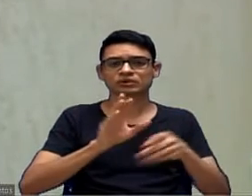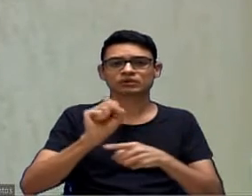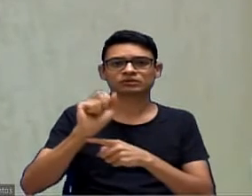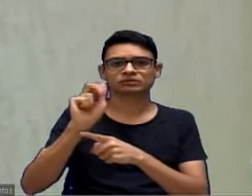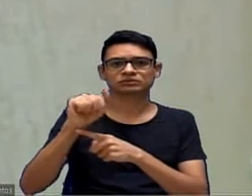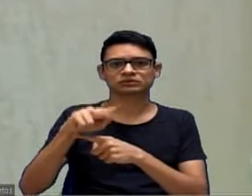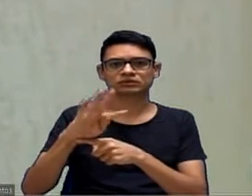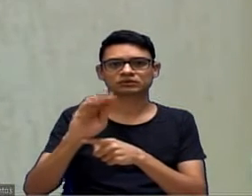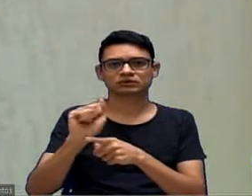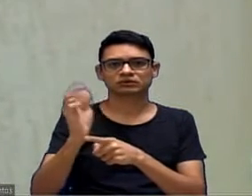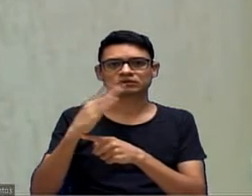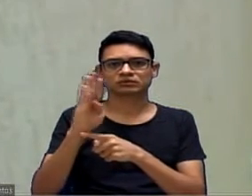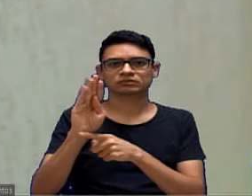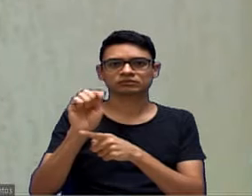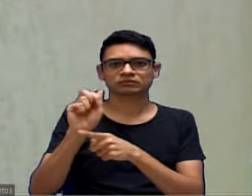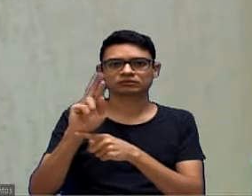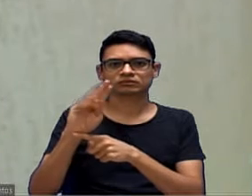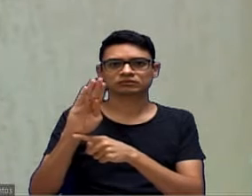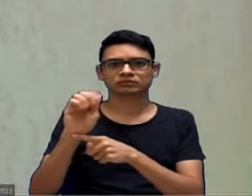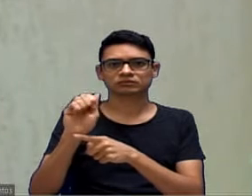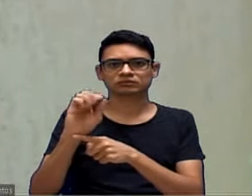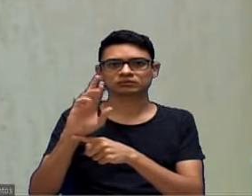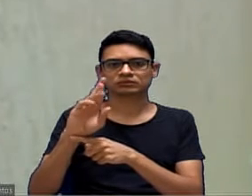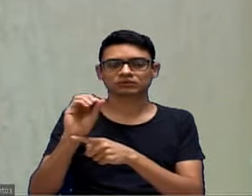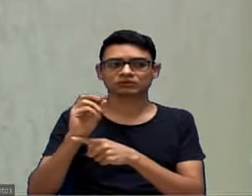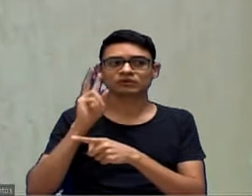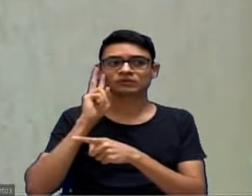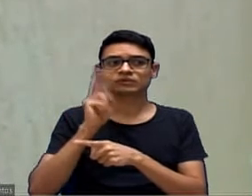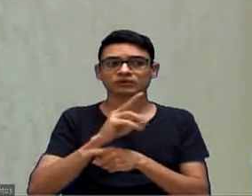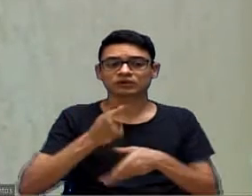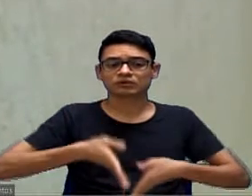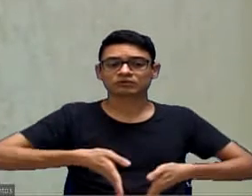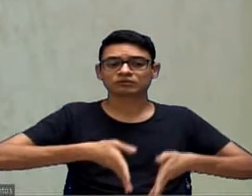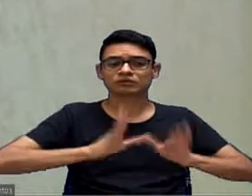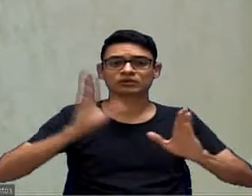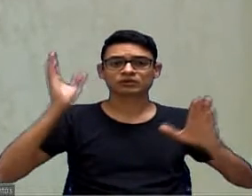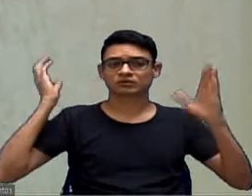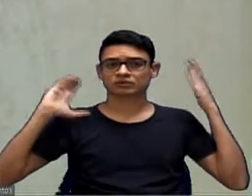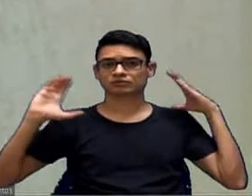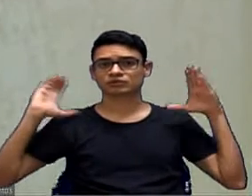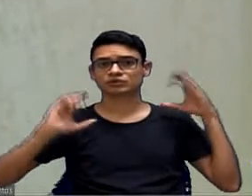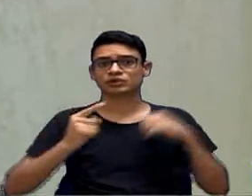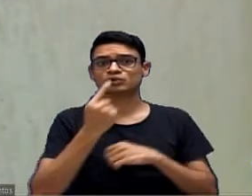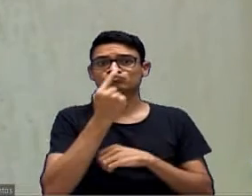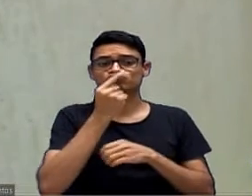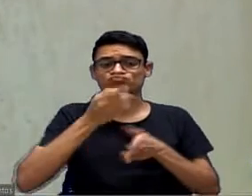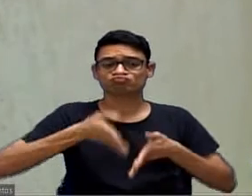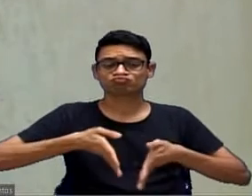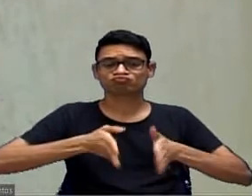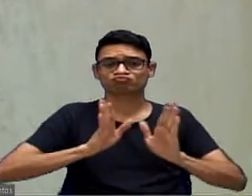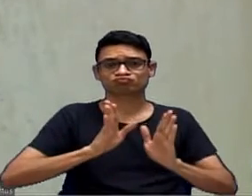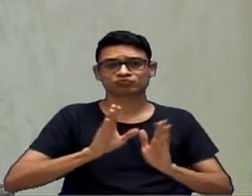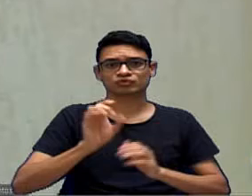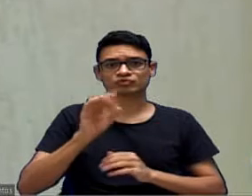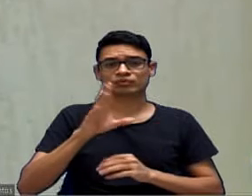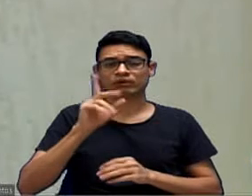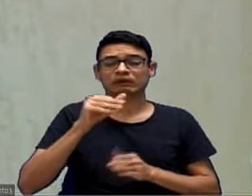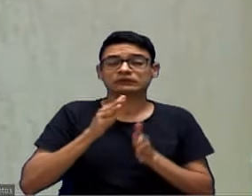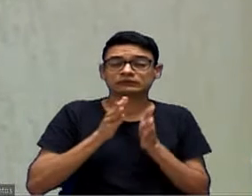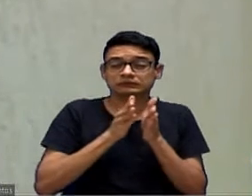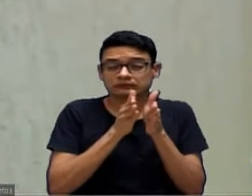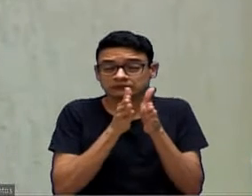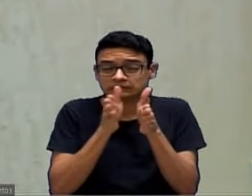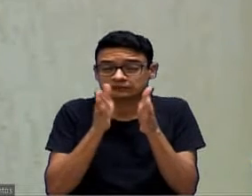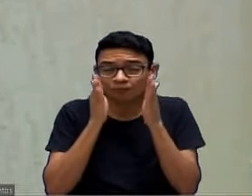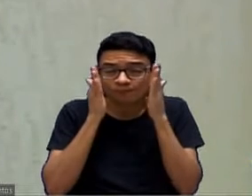Campolim, o acesso lá para João Leme e só tem um, que aliás é estrangulado lá no final, uma